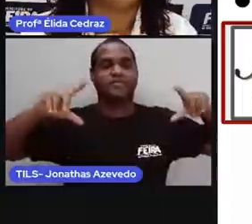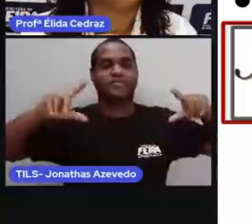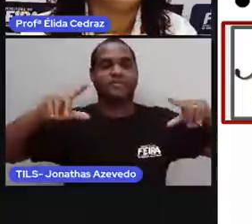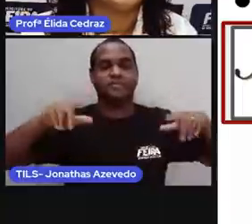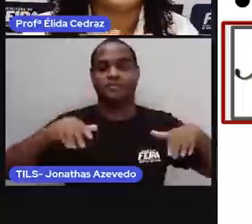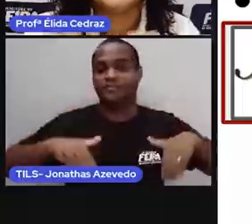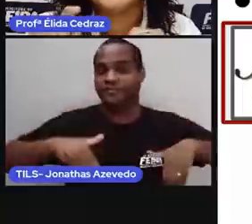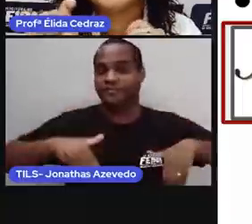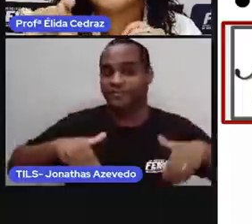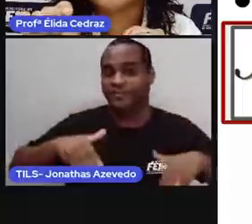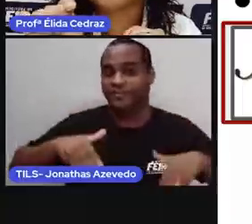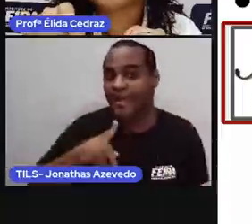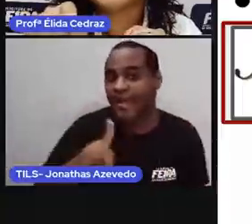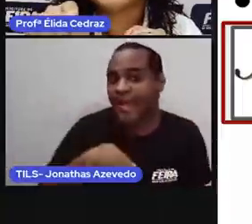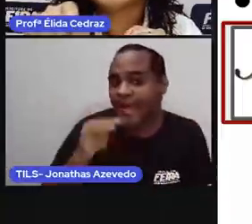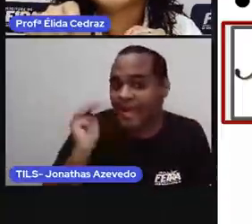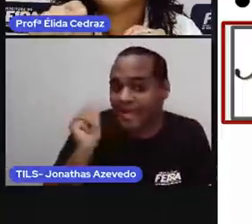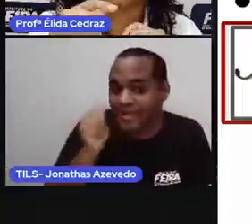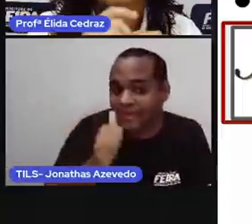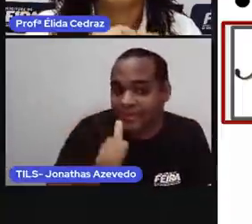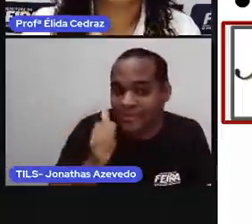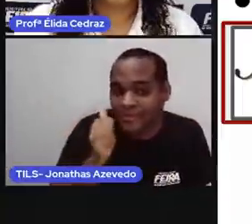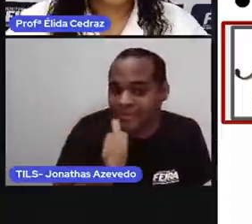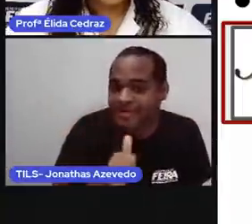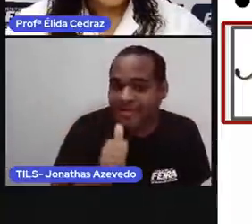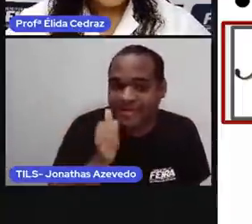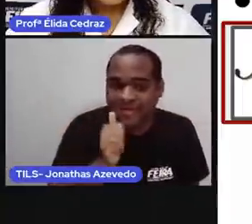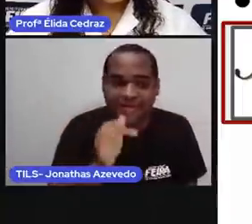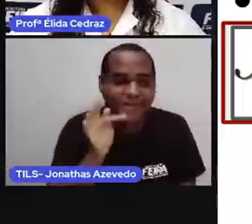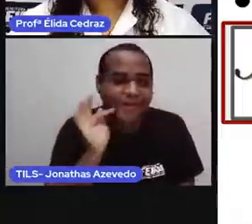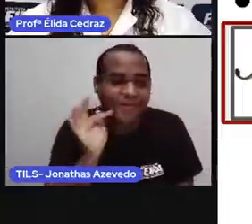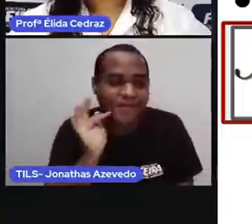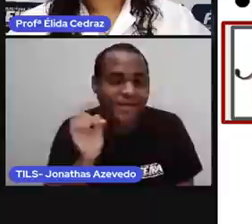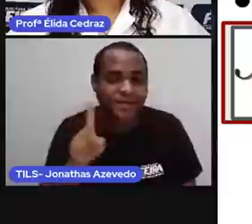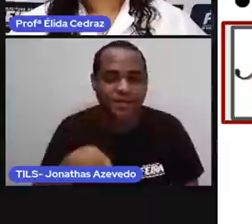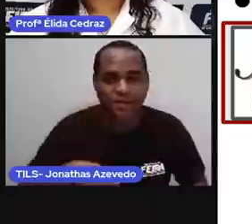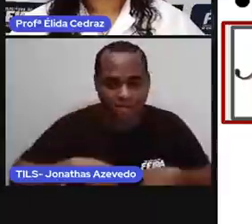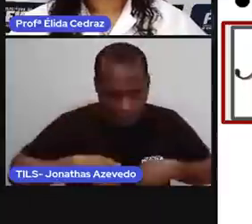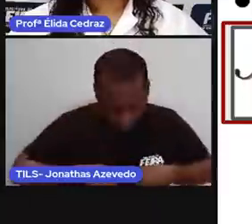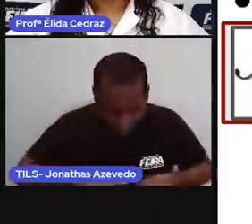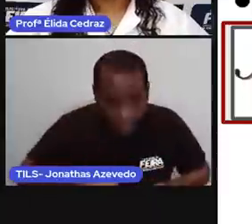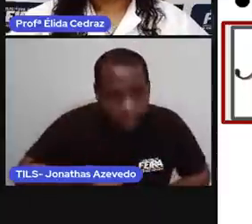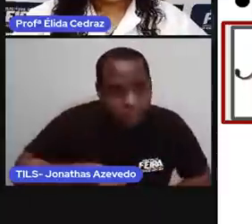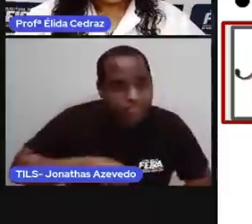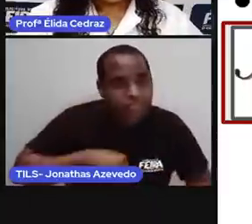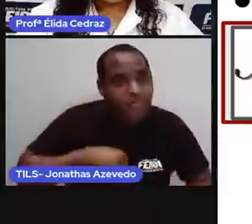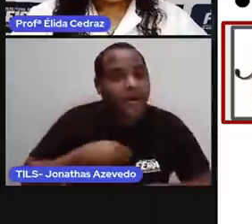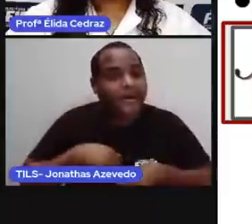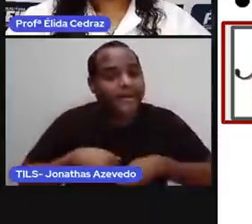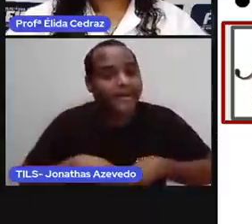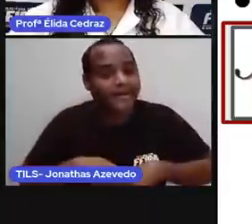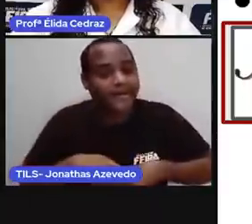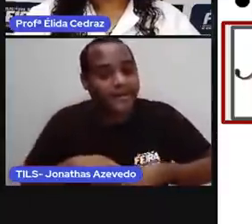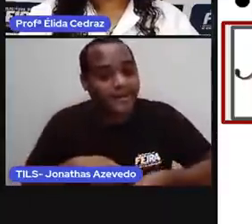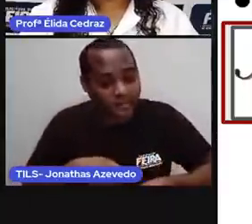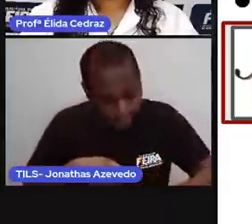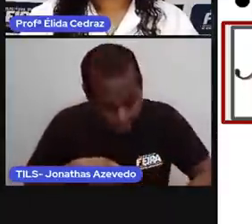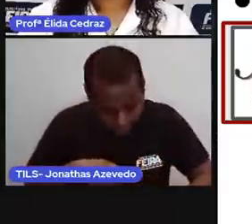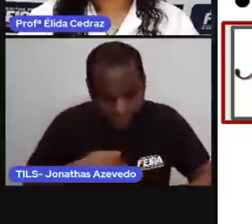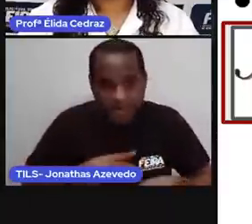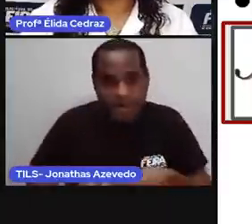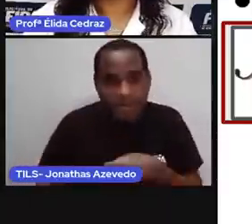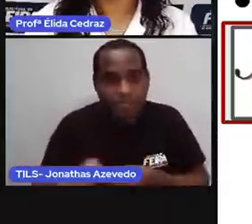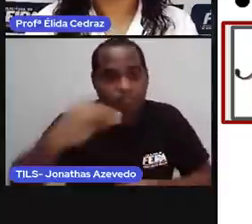cangurua. E ela está com um filhotinho numa bolsinha que ela tem na barriga. O canguru tem uma bolsinha e o